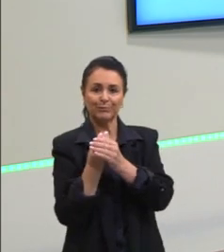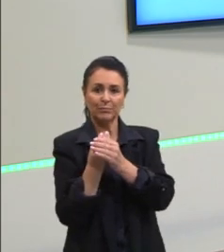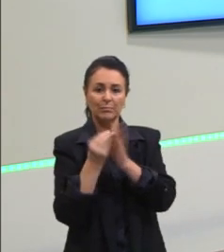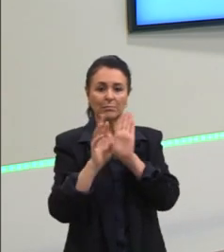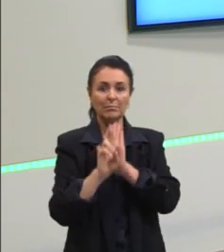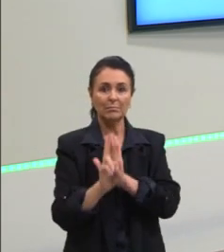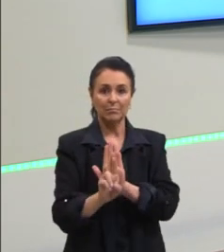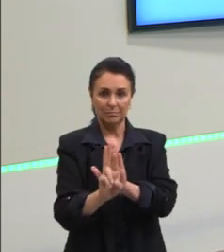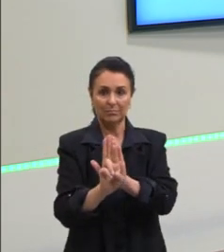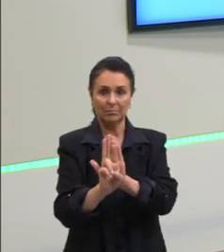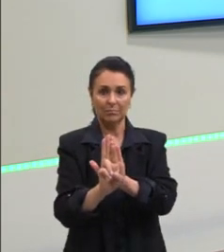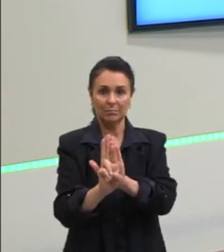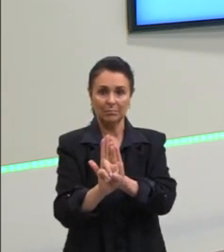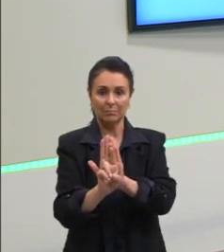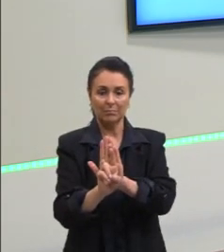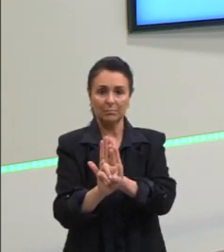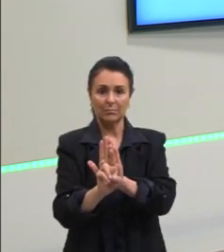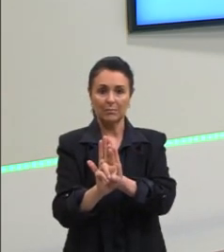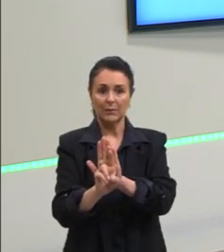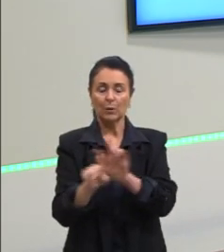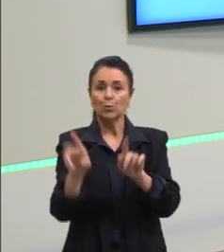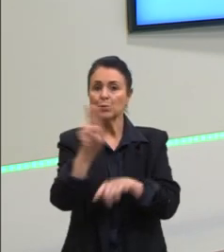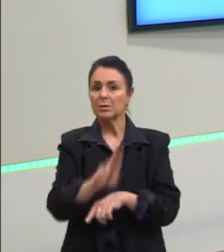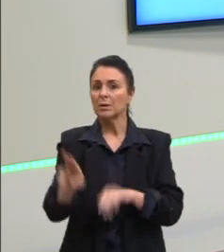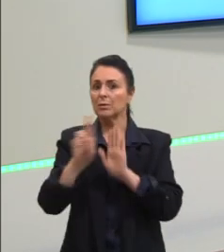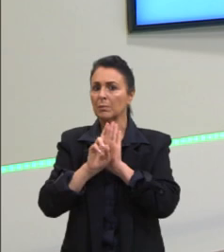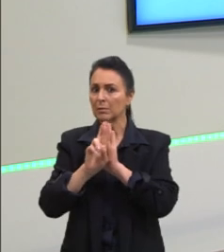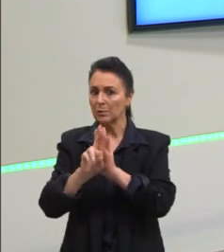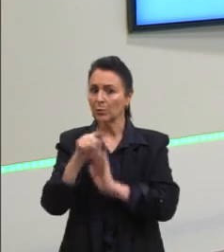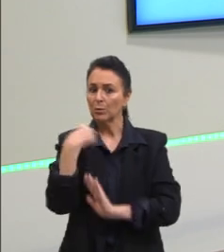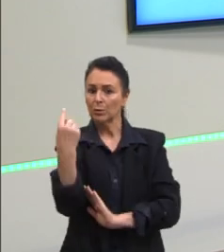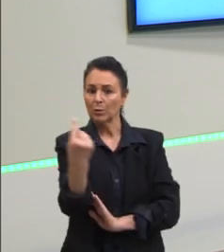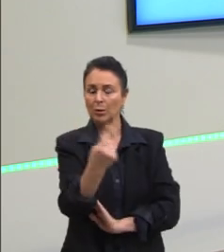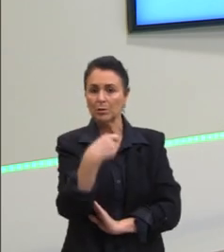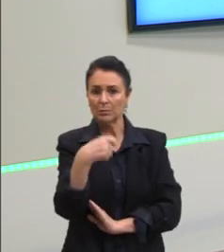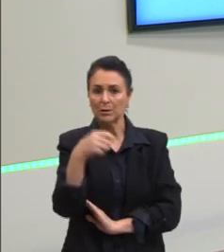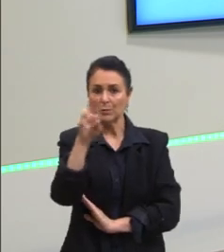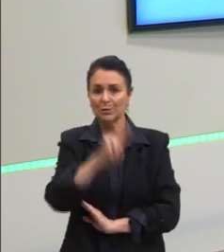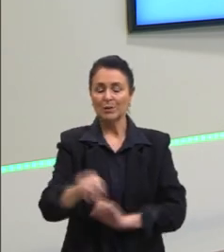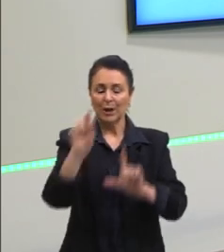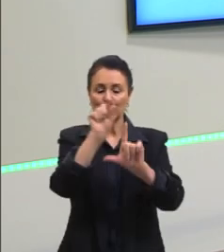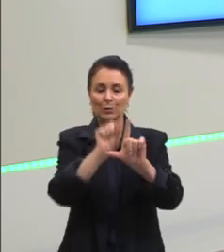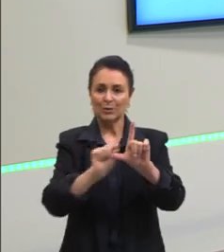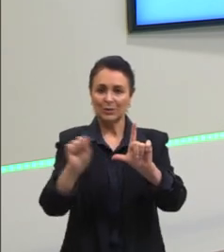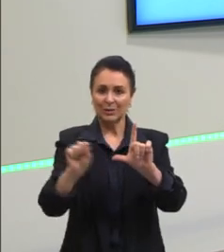representação e ainda a representação quando nós precisamos utilizar o diagrama de V.